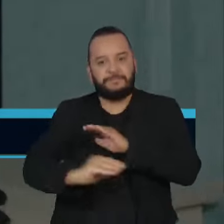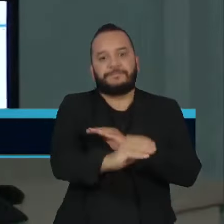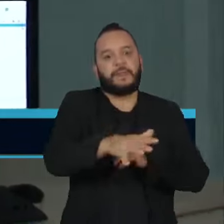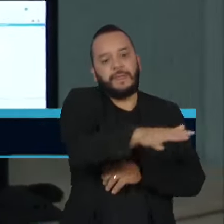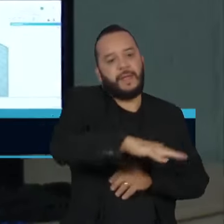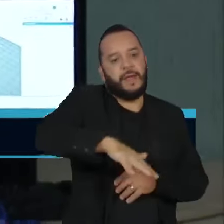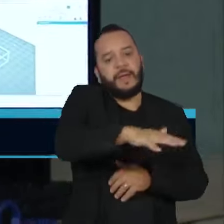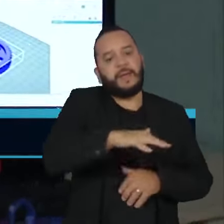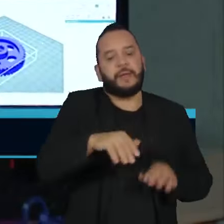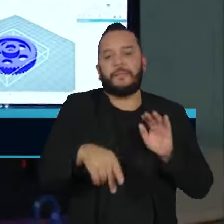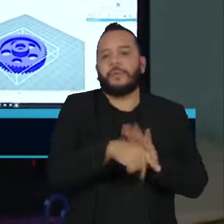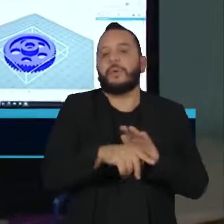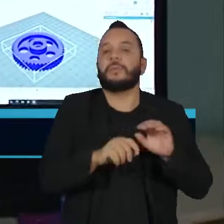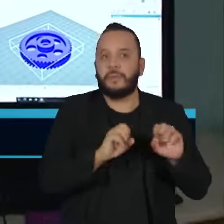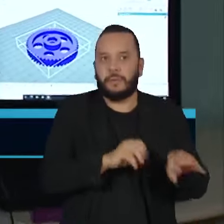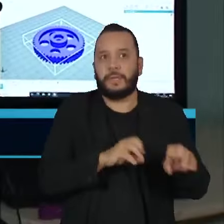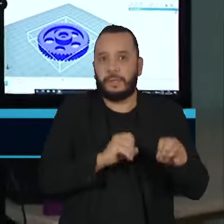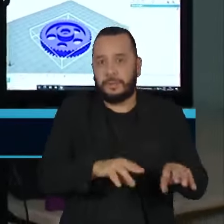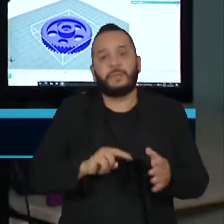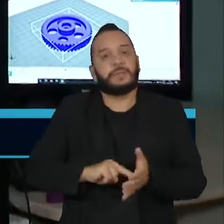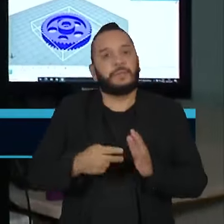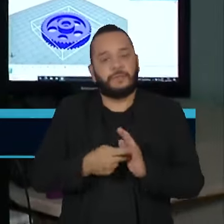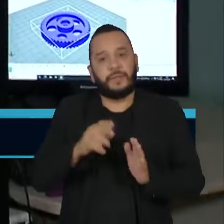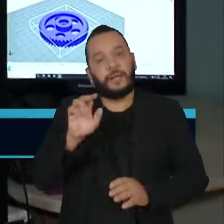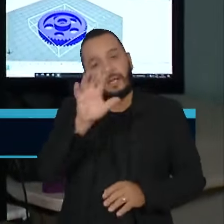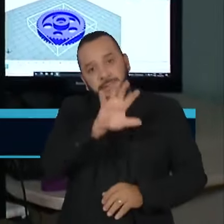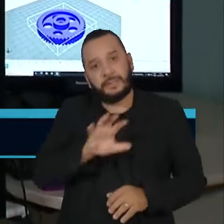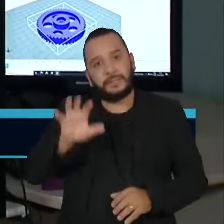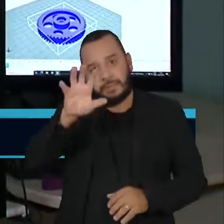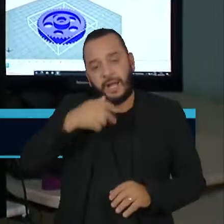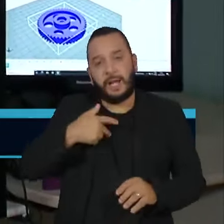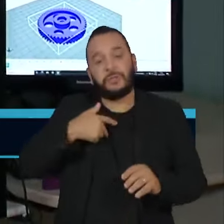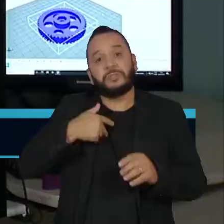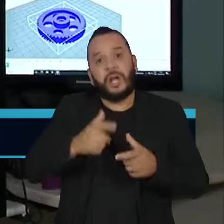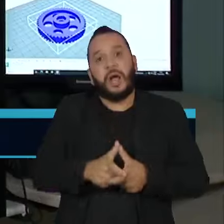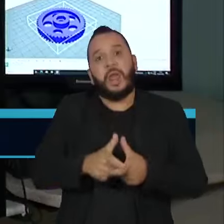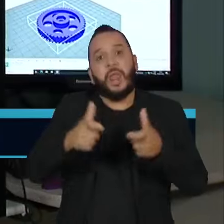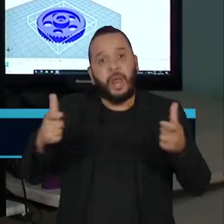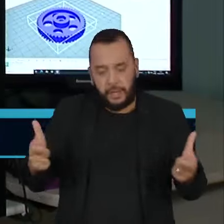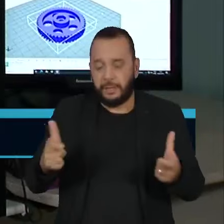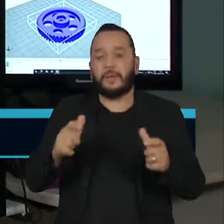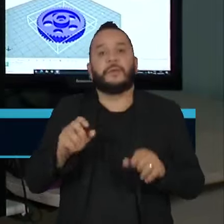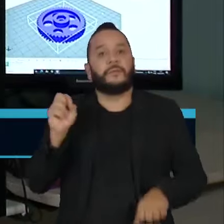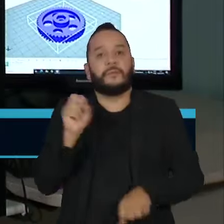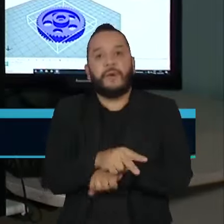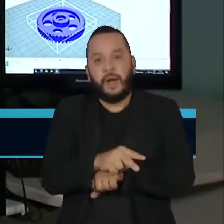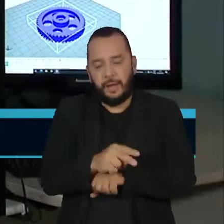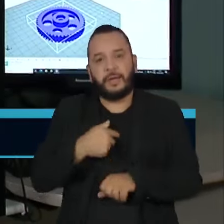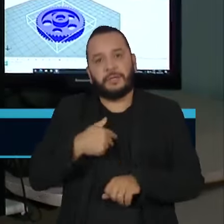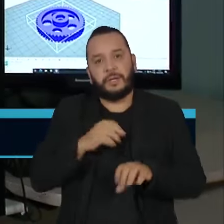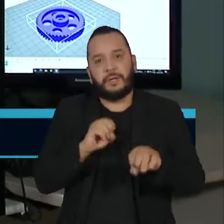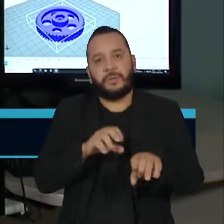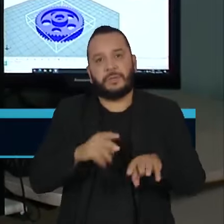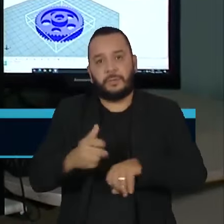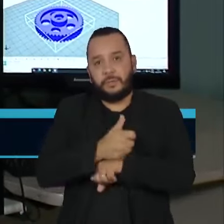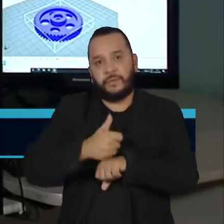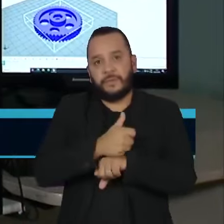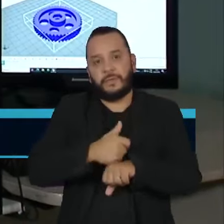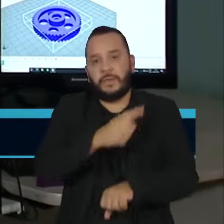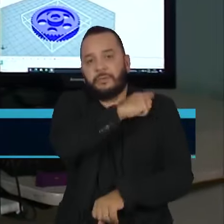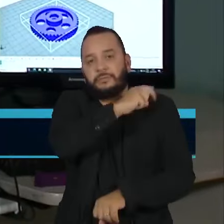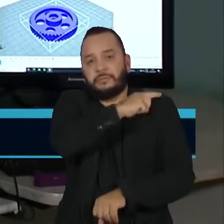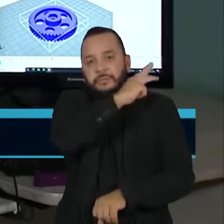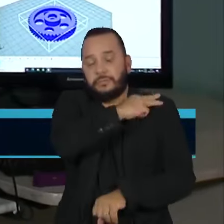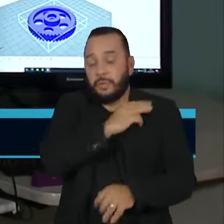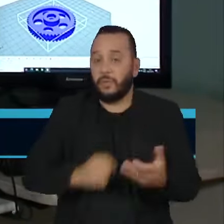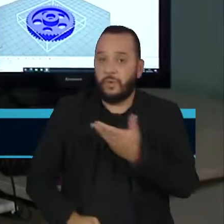tripliquem as vagas oferecidas na educação profissionalizante no ensino médio. Em troca, a União reduz